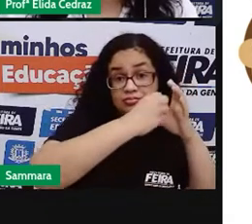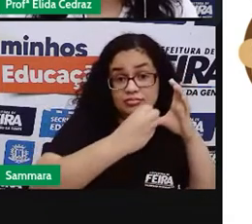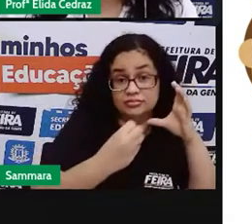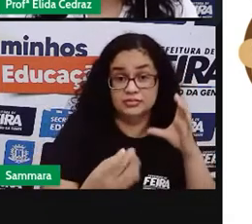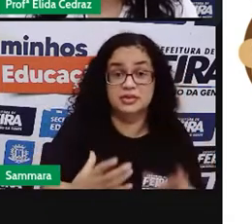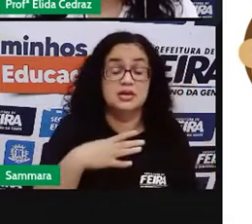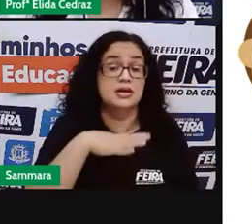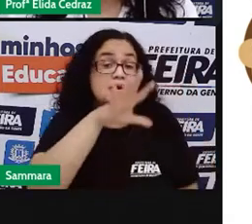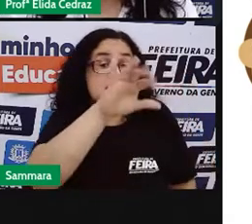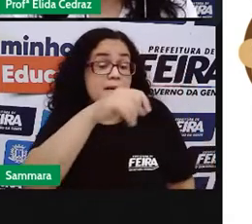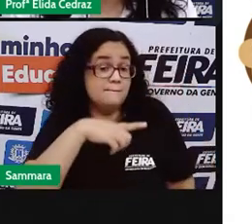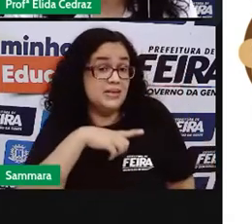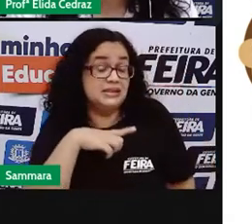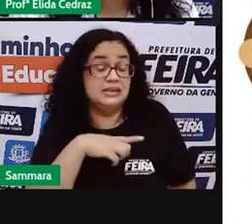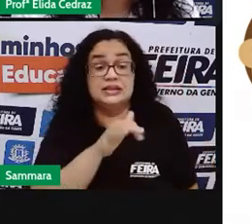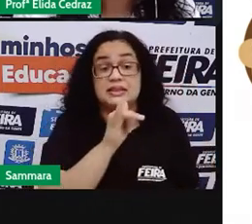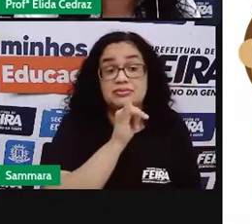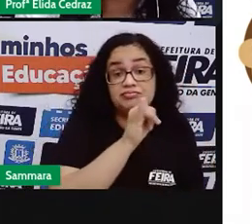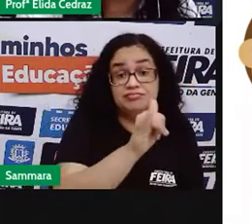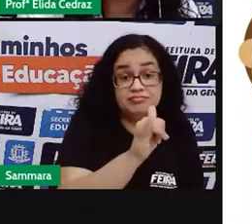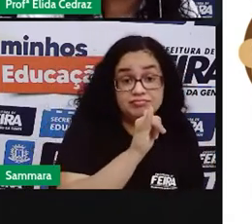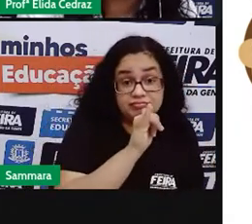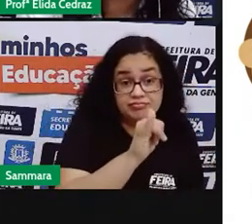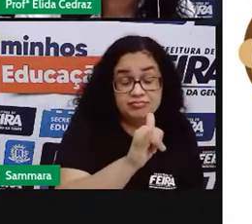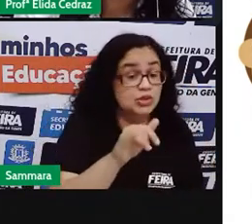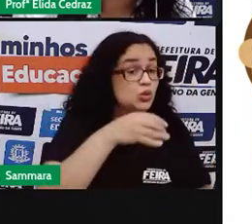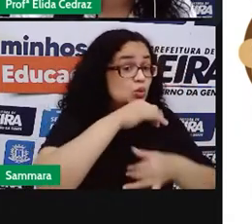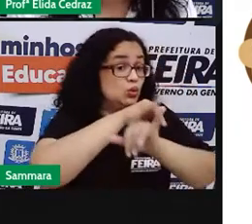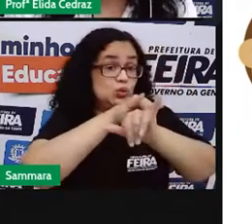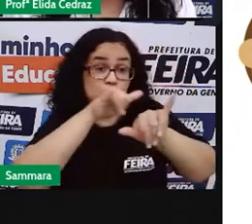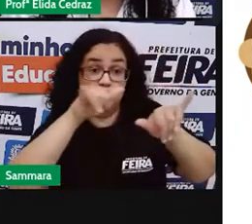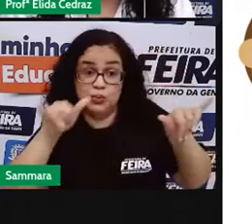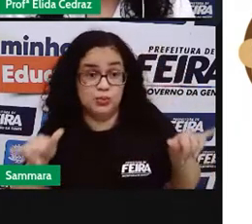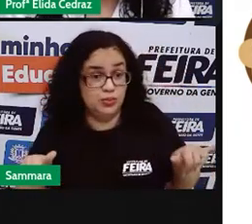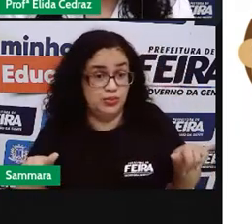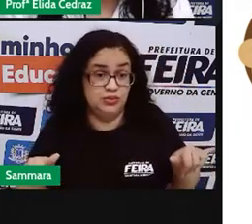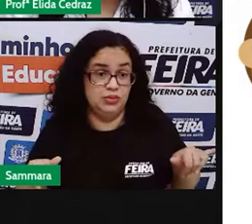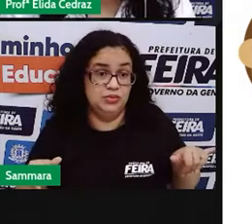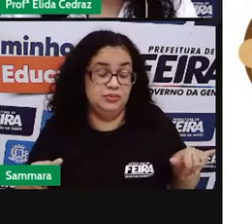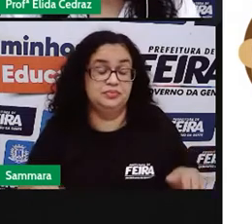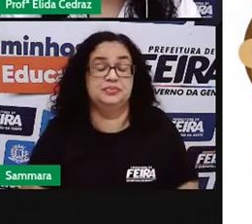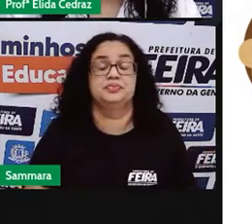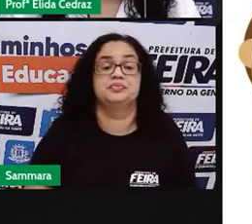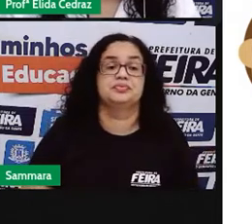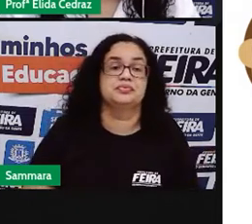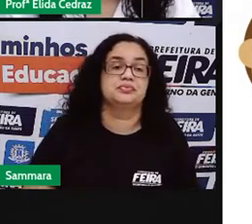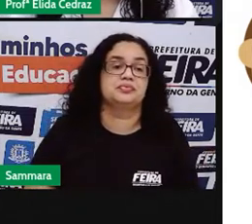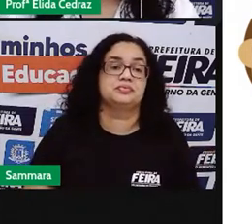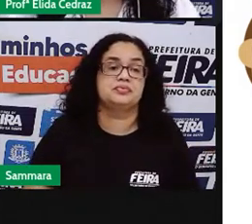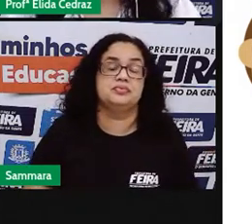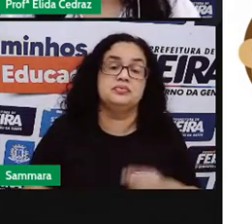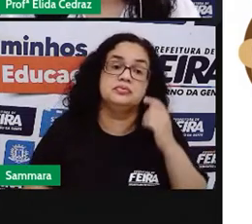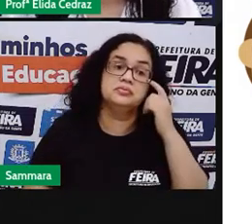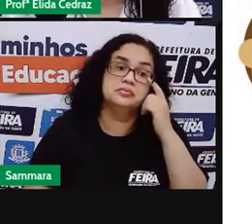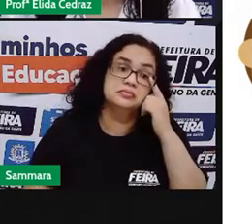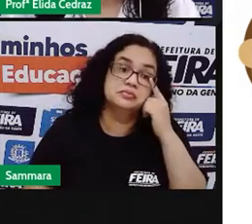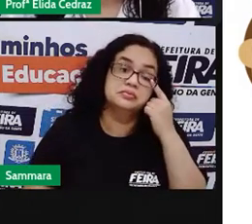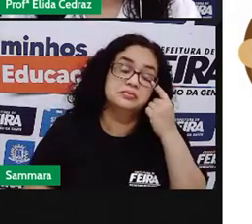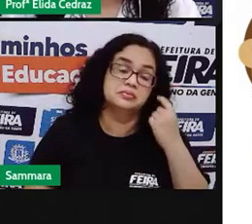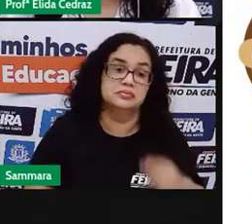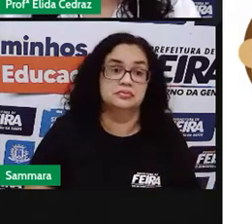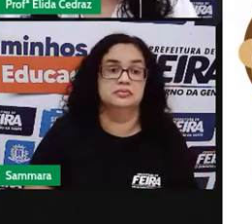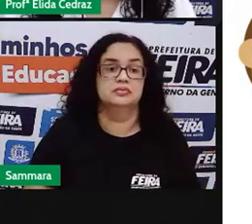adequadas para receber aquelas informações sobre um bem, um produto ou